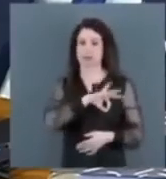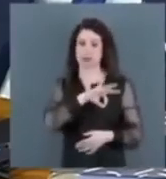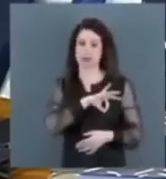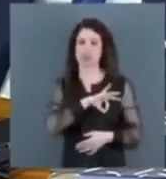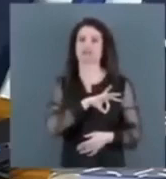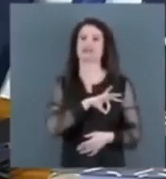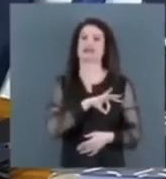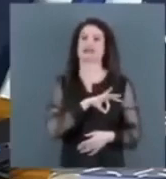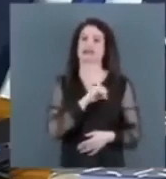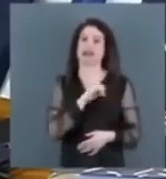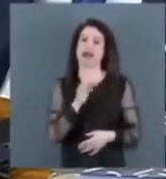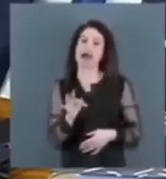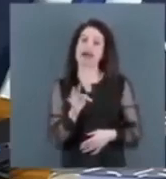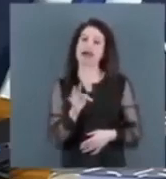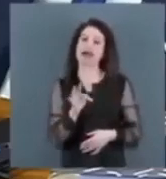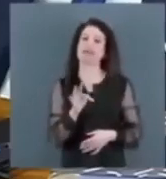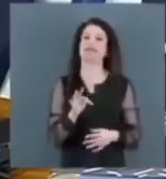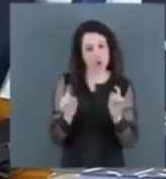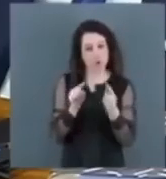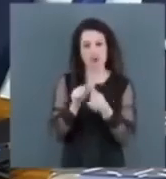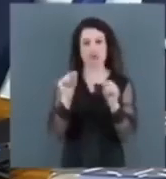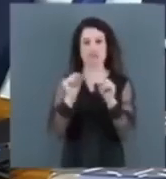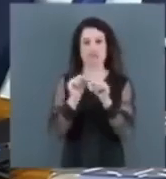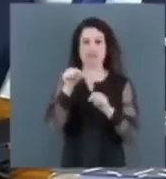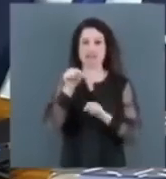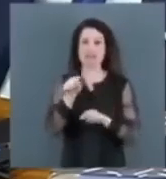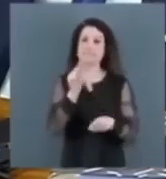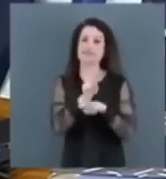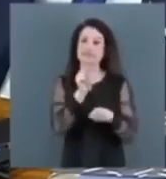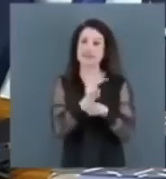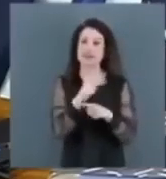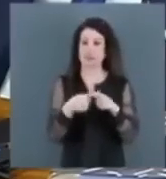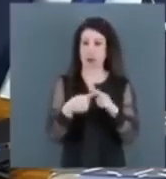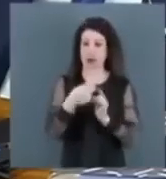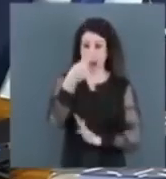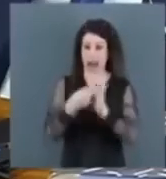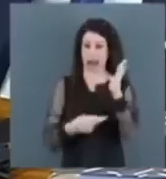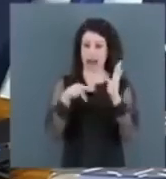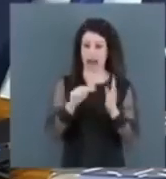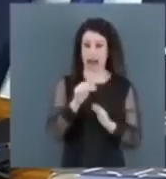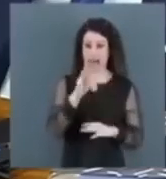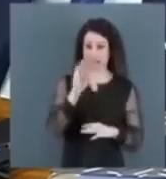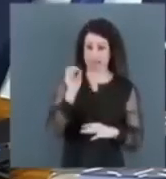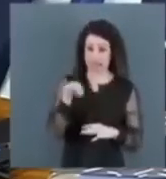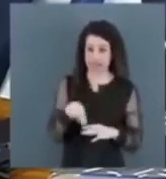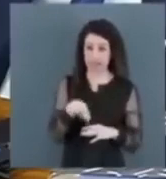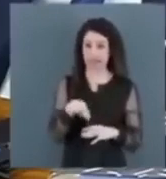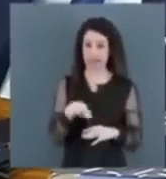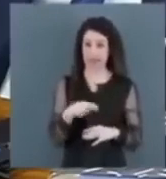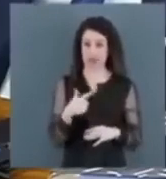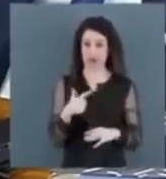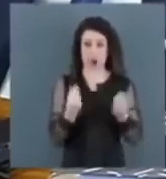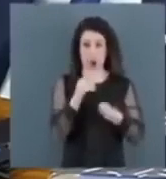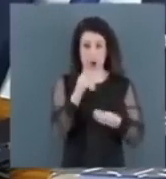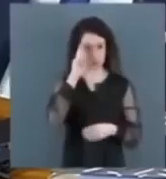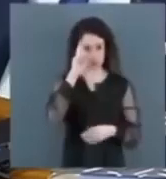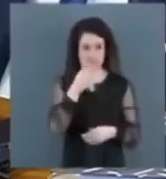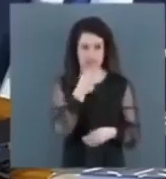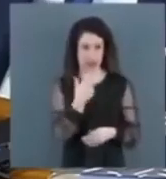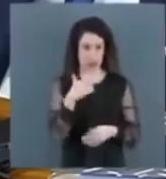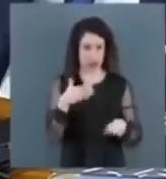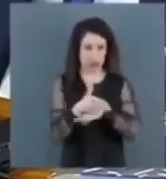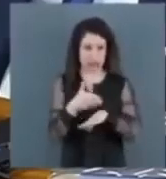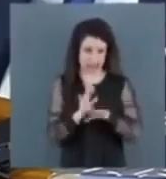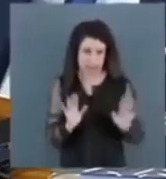para então poder fazer a prevenção, porque no relatório da Abin, não tem como o senhor dizer que não teve acesso,